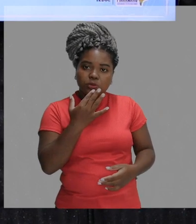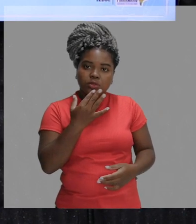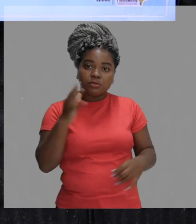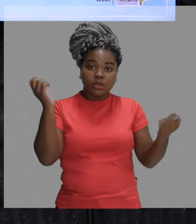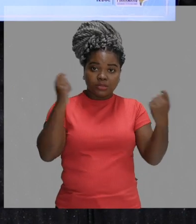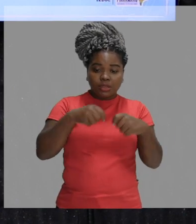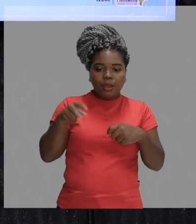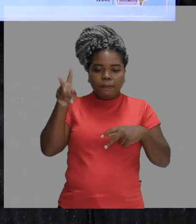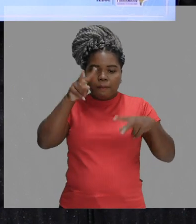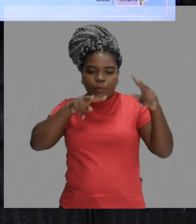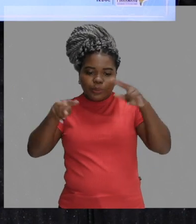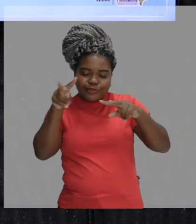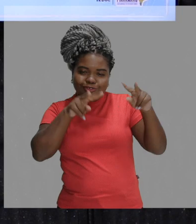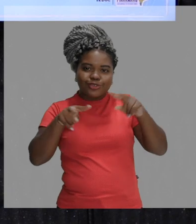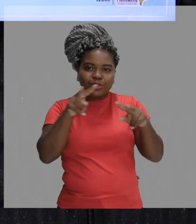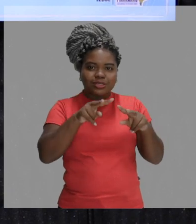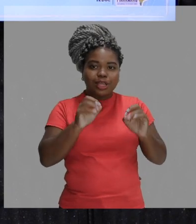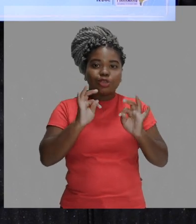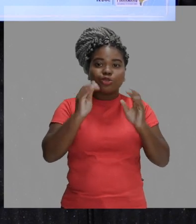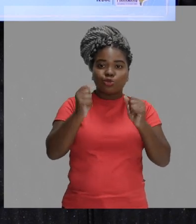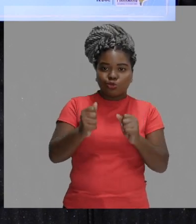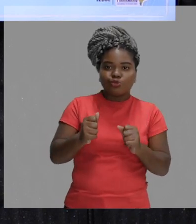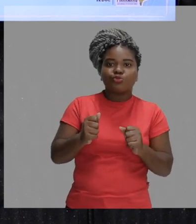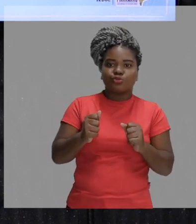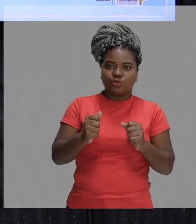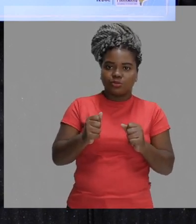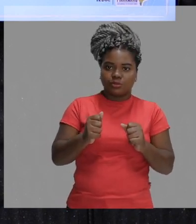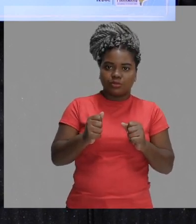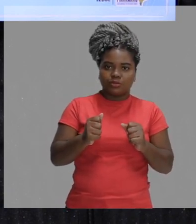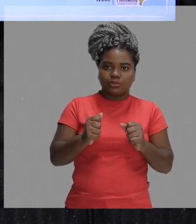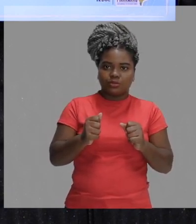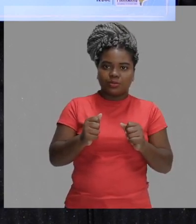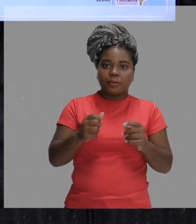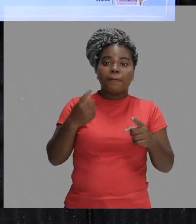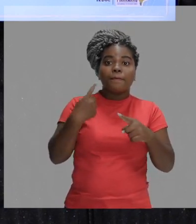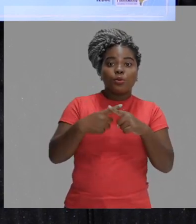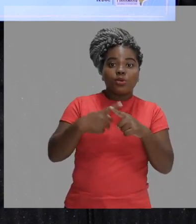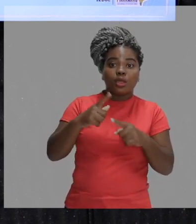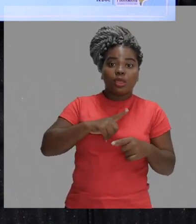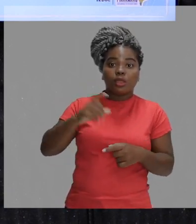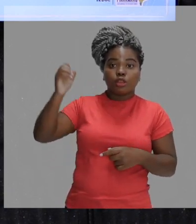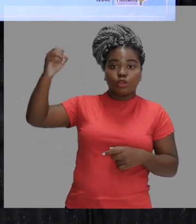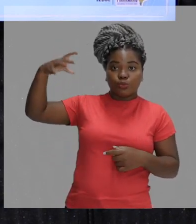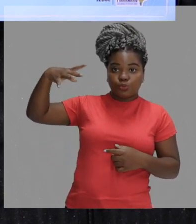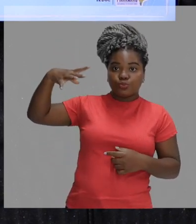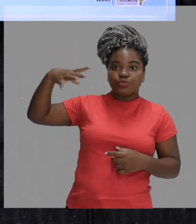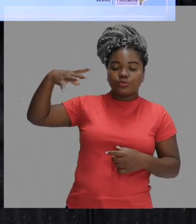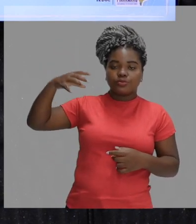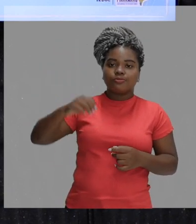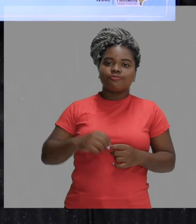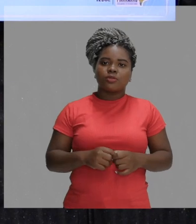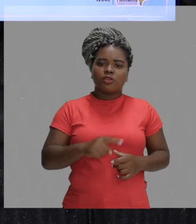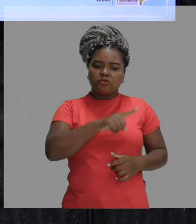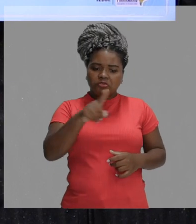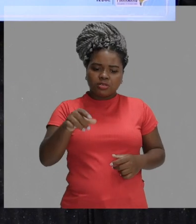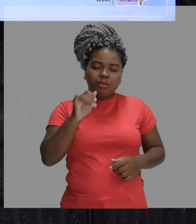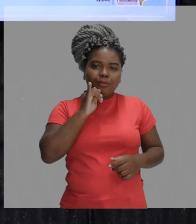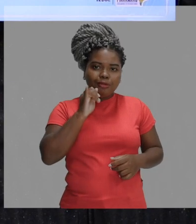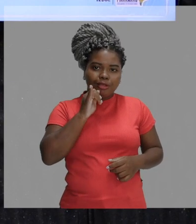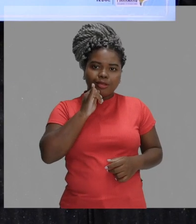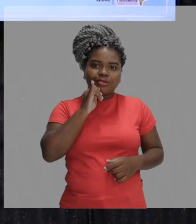tudo aquilo que provém da luz. Ok? Então vocês, por exemplo, você que está em casa assistindo essa aula,